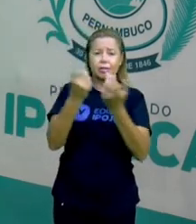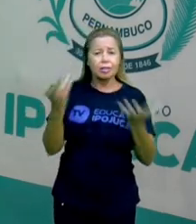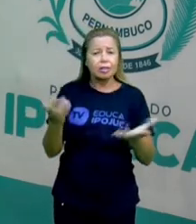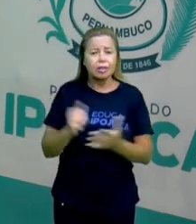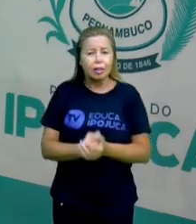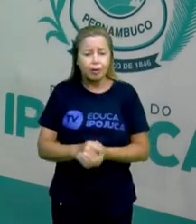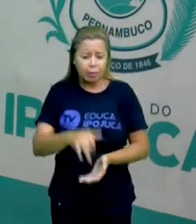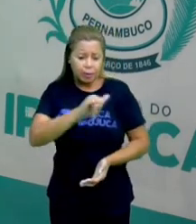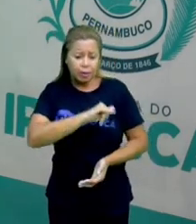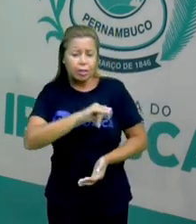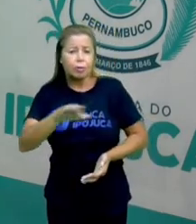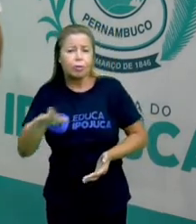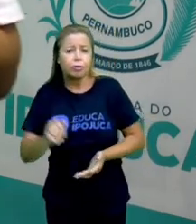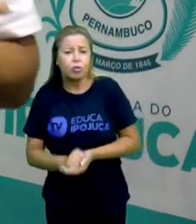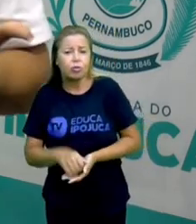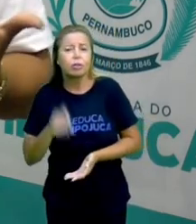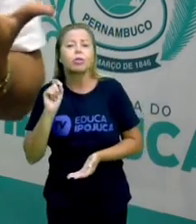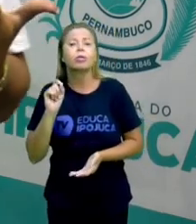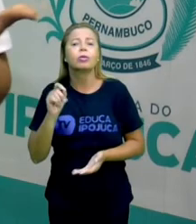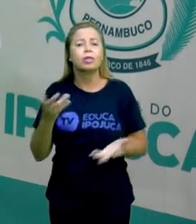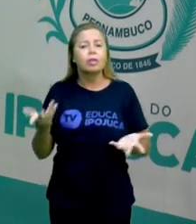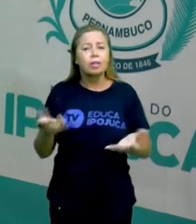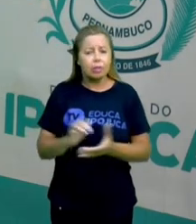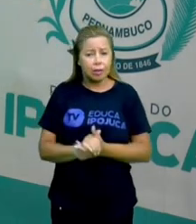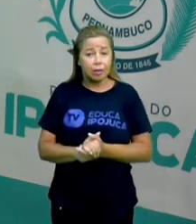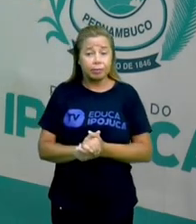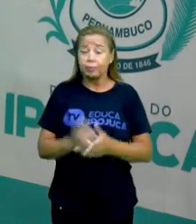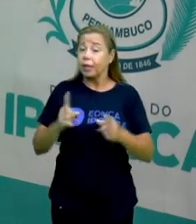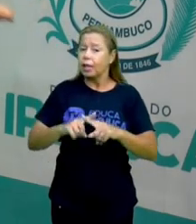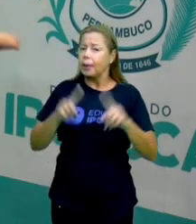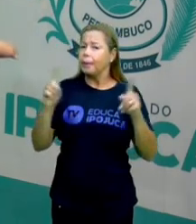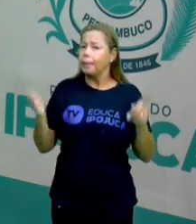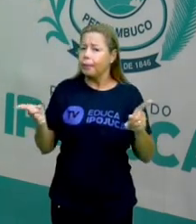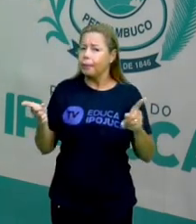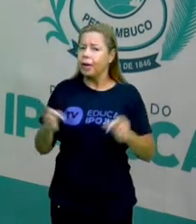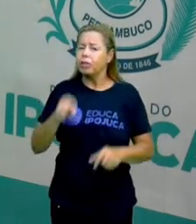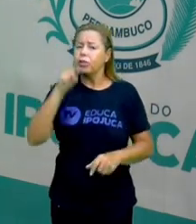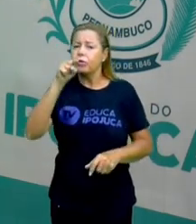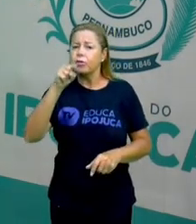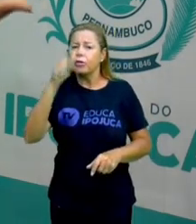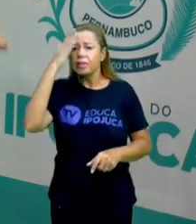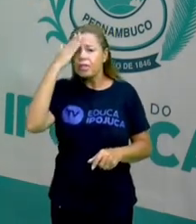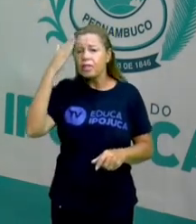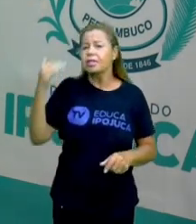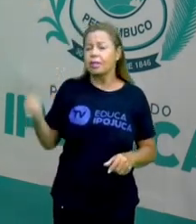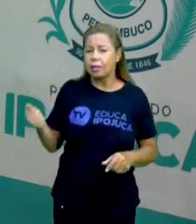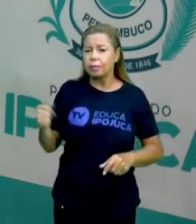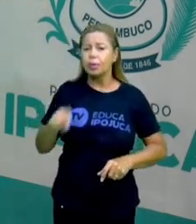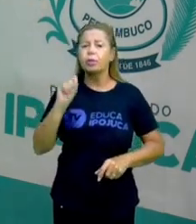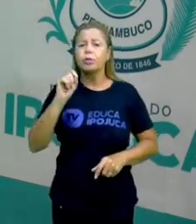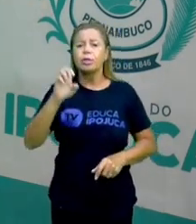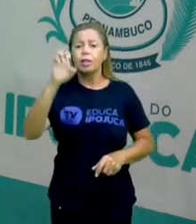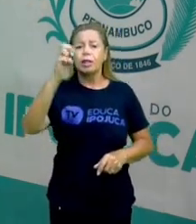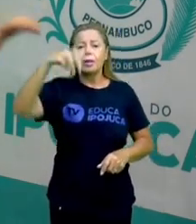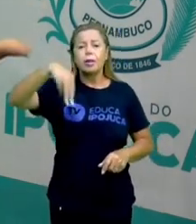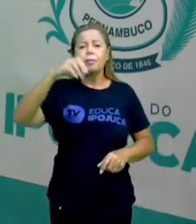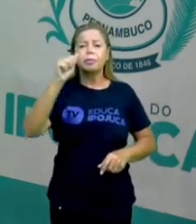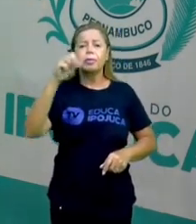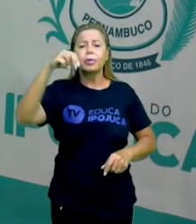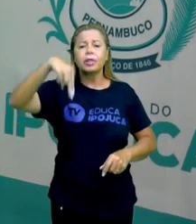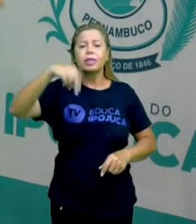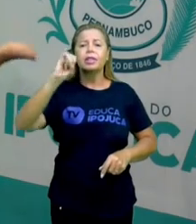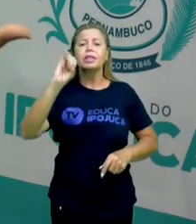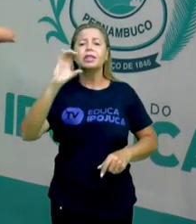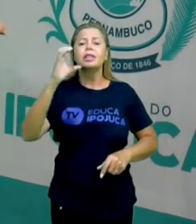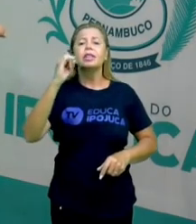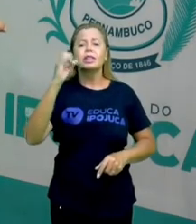município, mas estamos visualizando a questão da emancipação, do festejo que atrela a comemorar